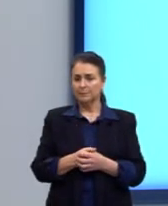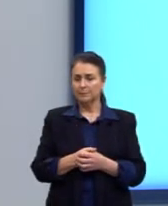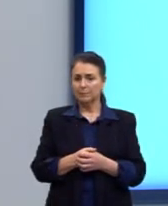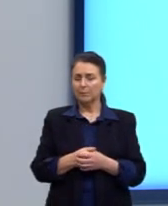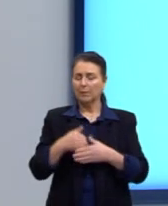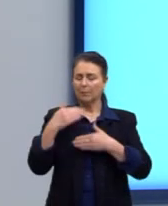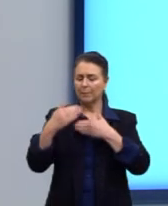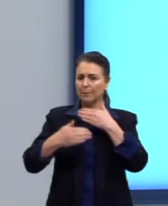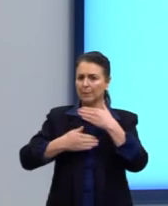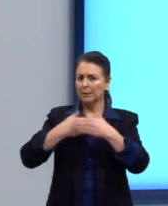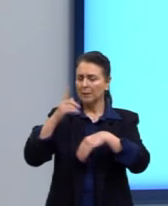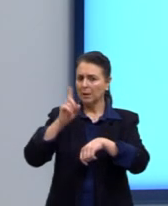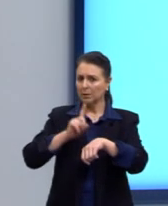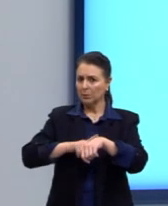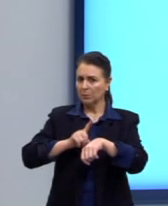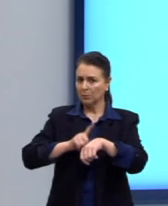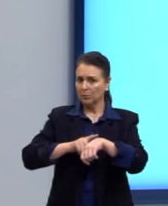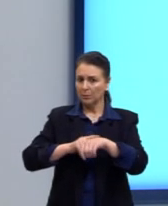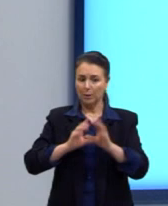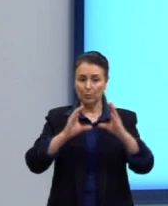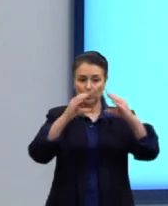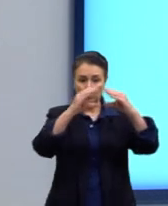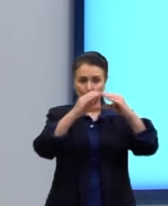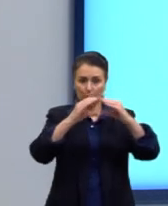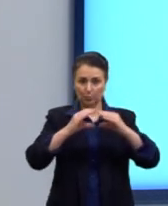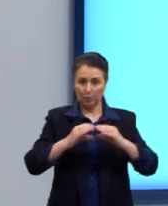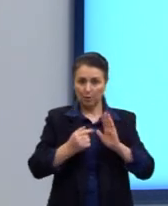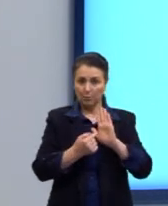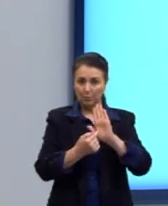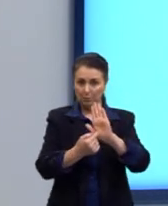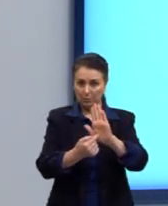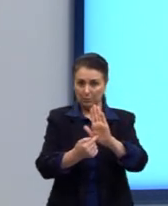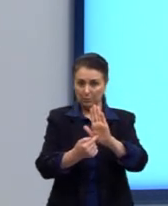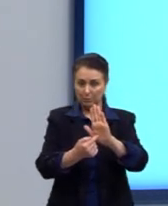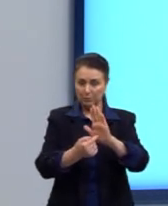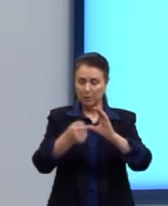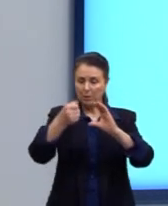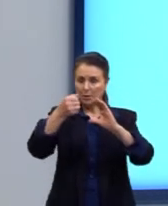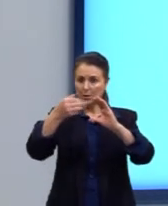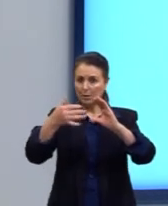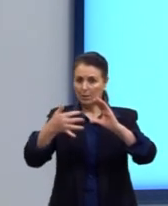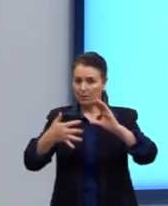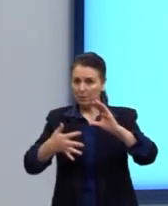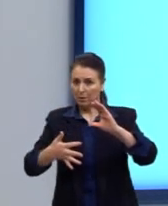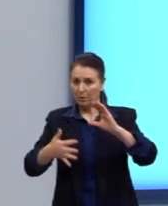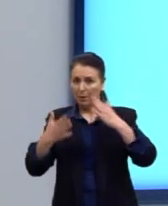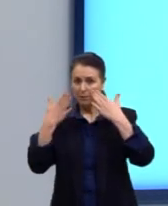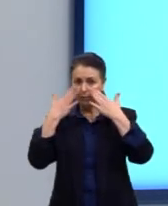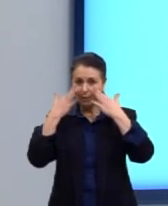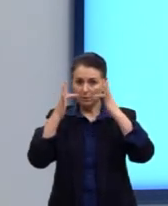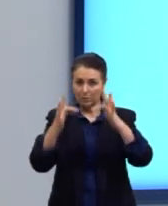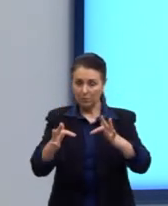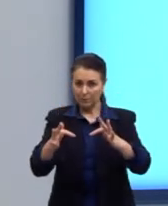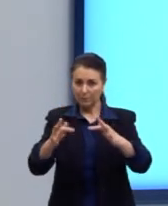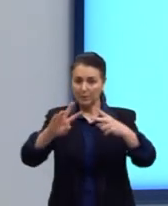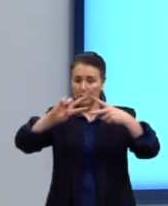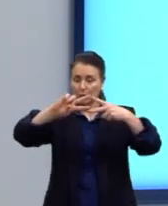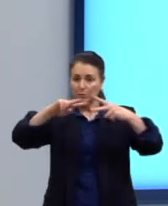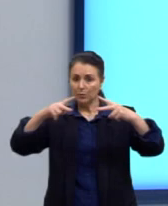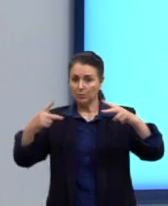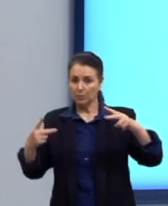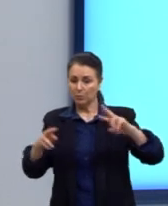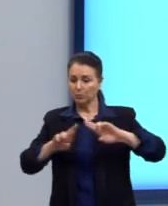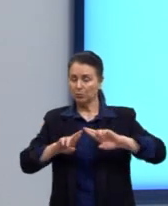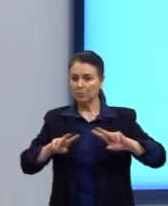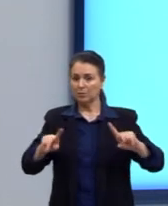Passado um tempo, essas subpopulações apresentam características fenotípicas e genotípicas que as